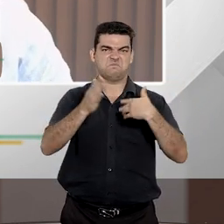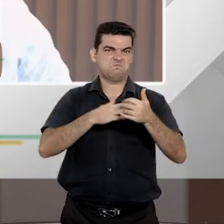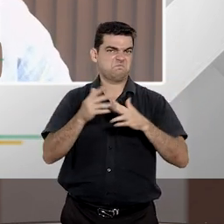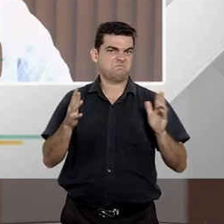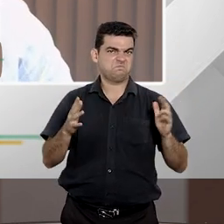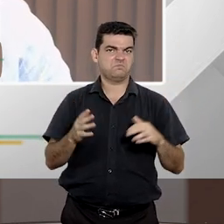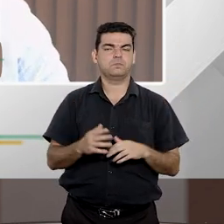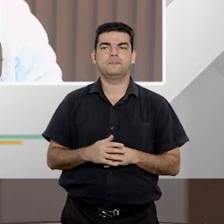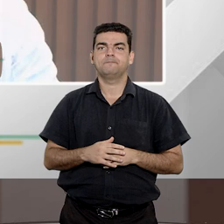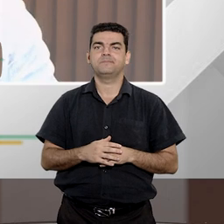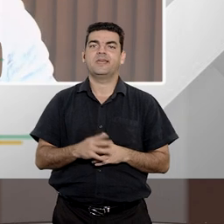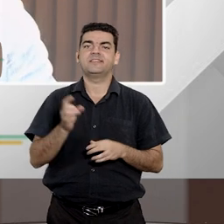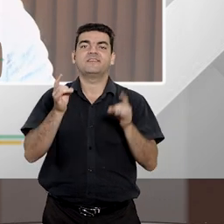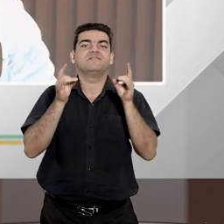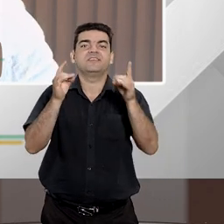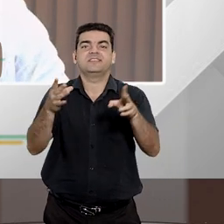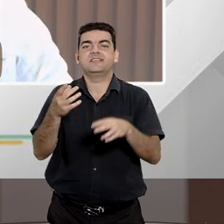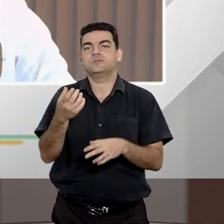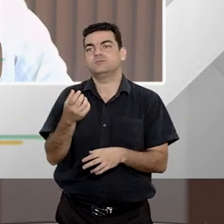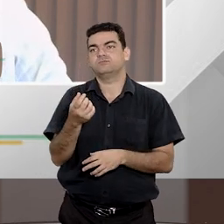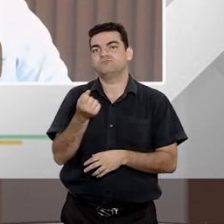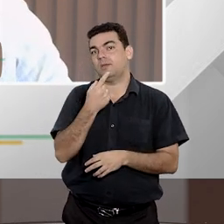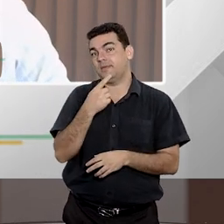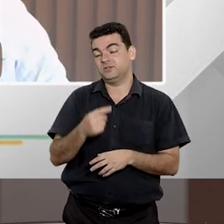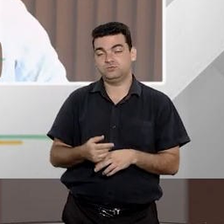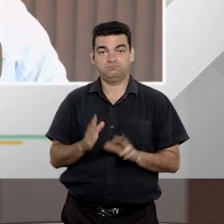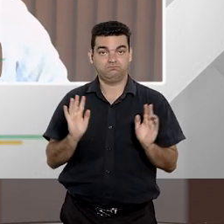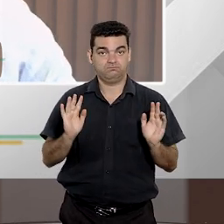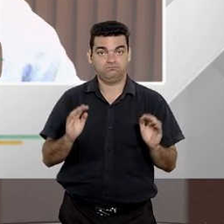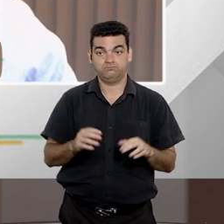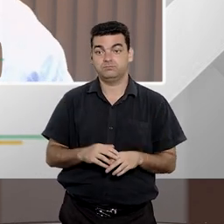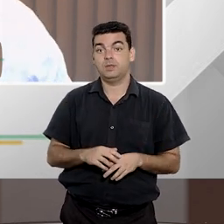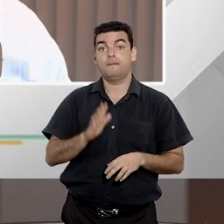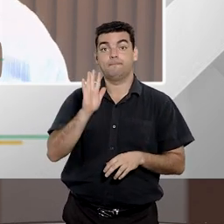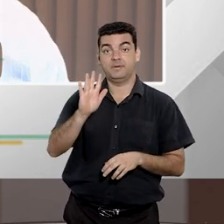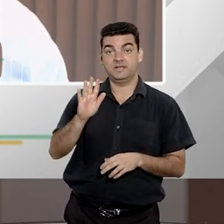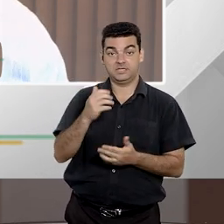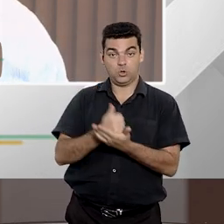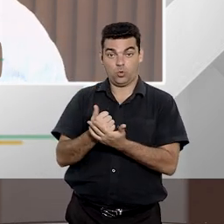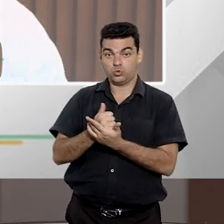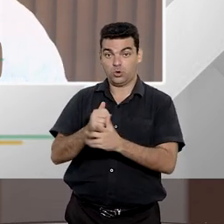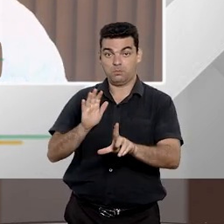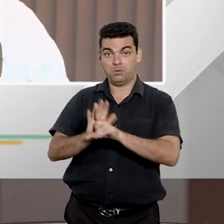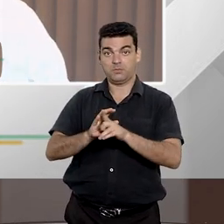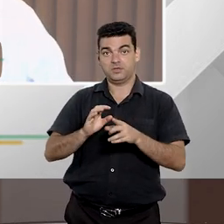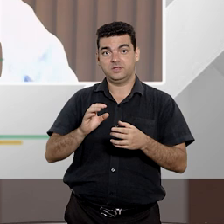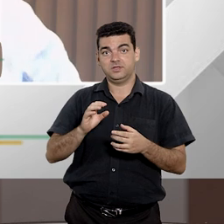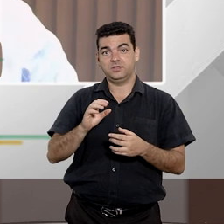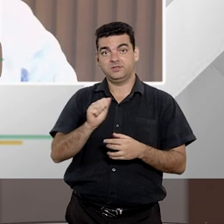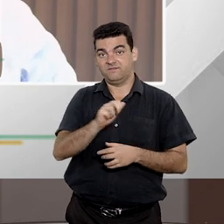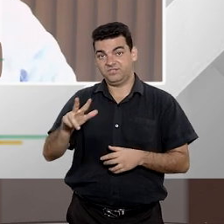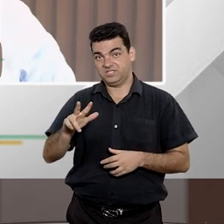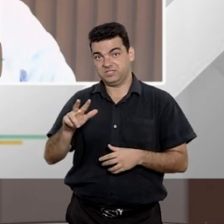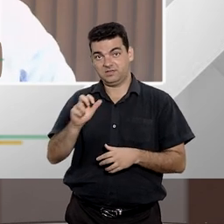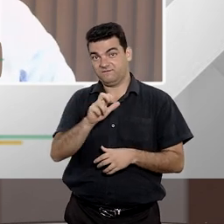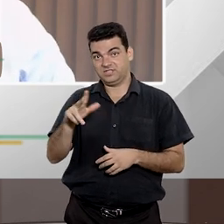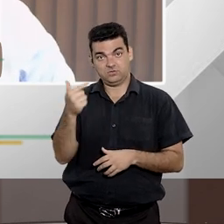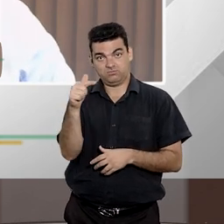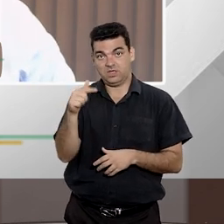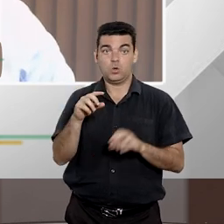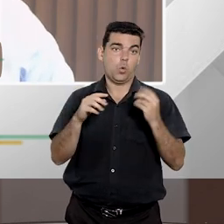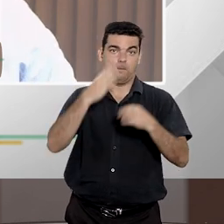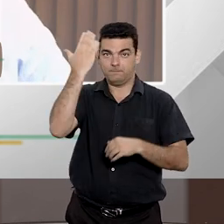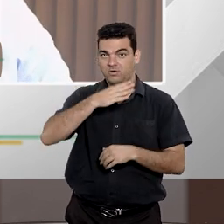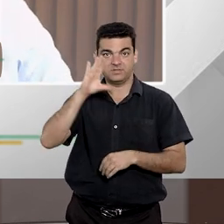vende um remédio e aquele remédio não tem regulamentação da Anvisa ou não tem comprovação